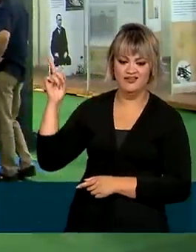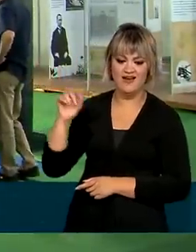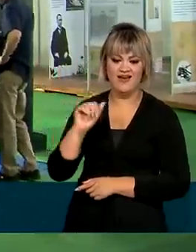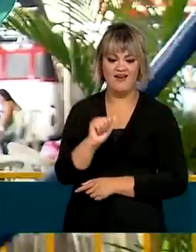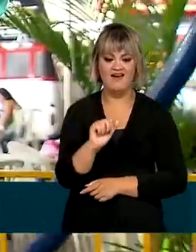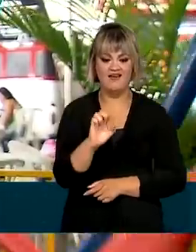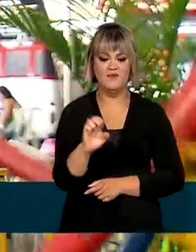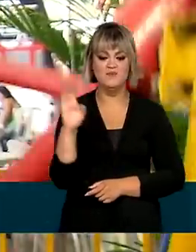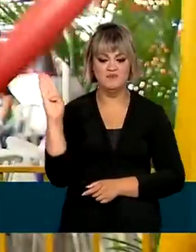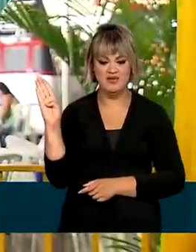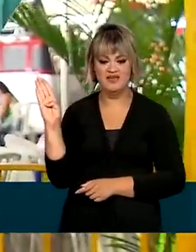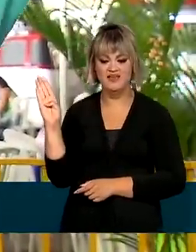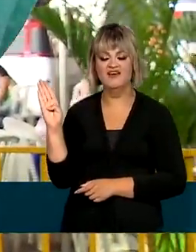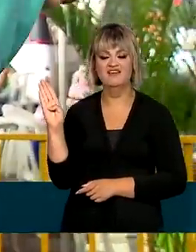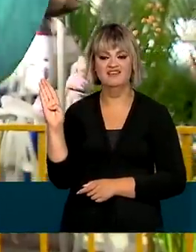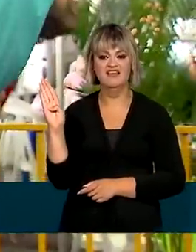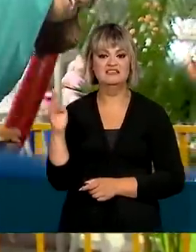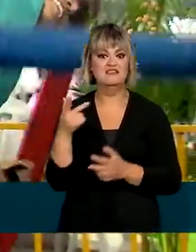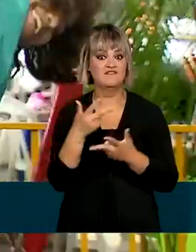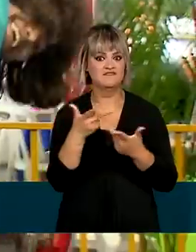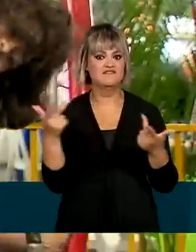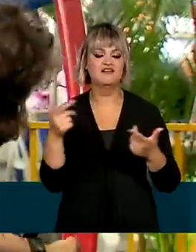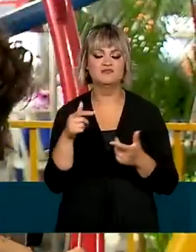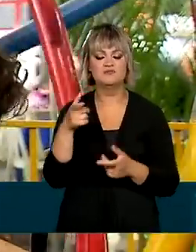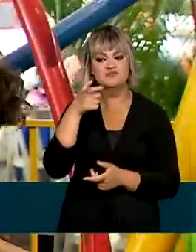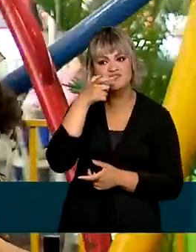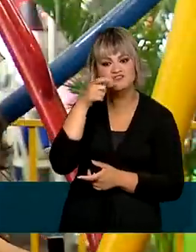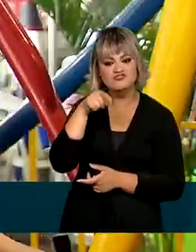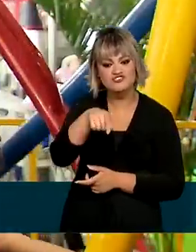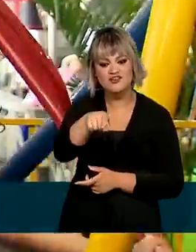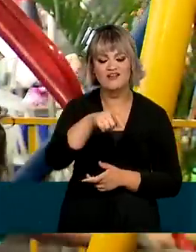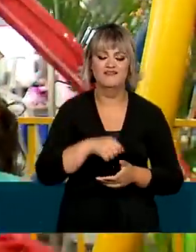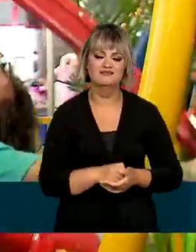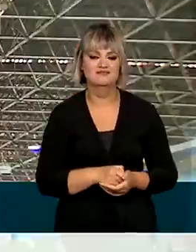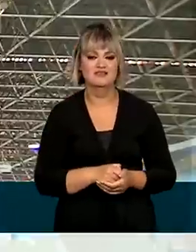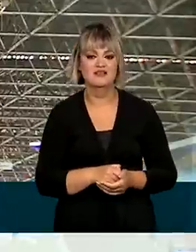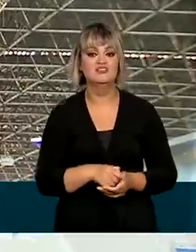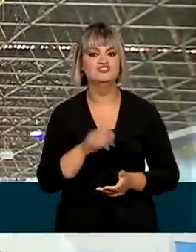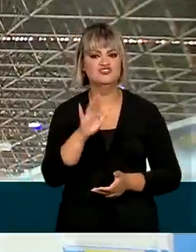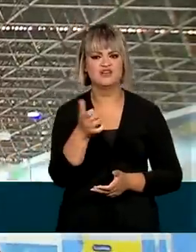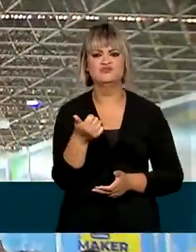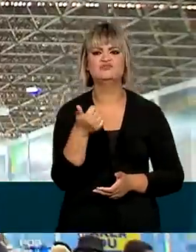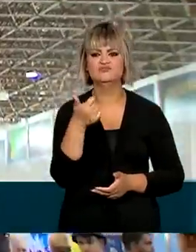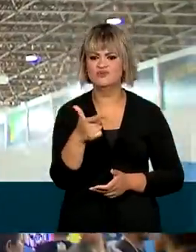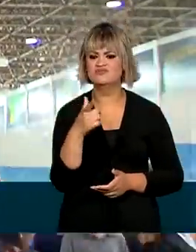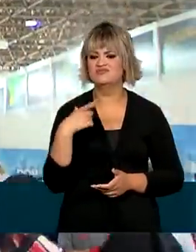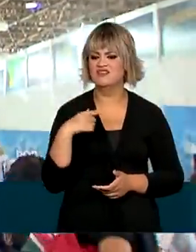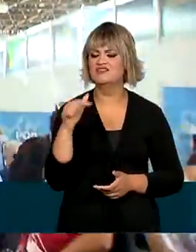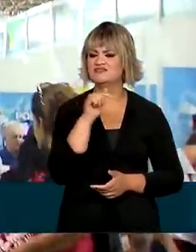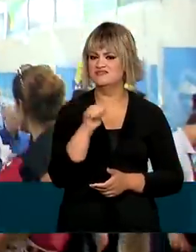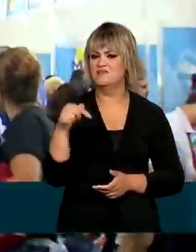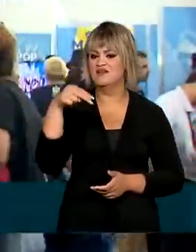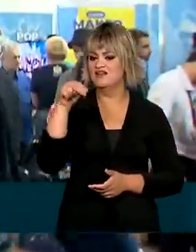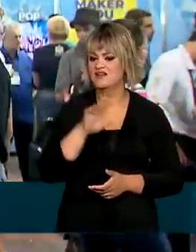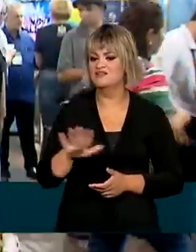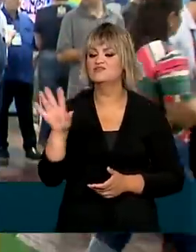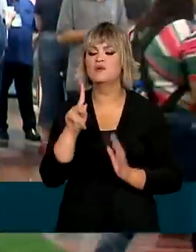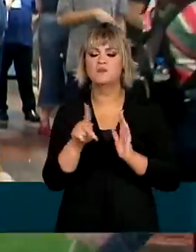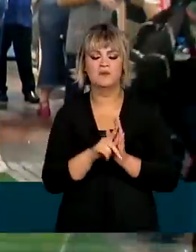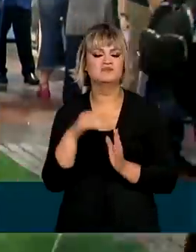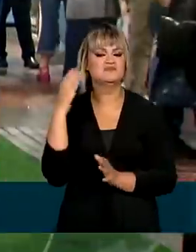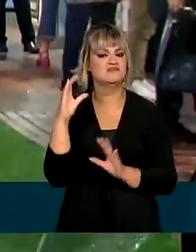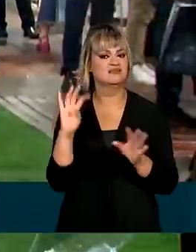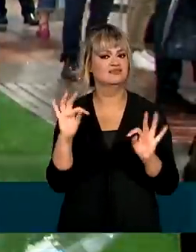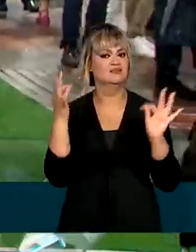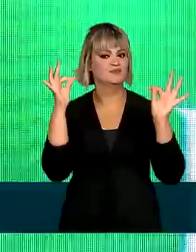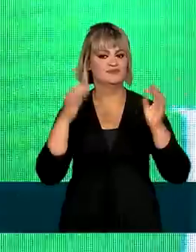Brasileira é apenas uma das atrações da 19ª edição da Semana Nacional de Ciência e